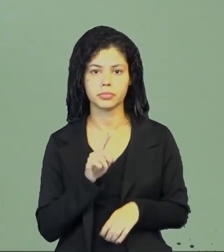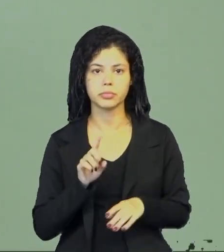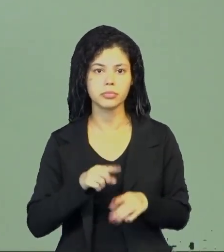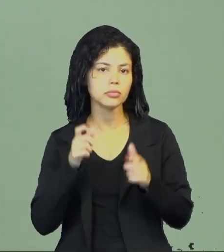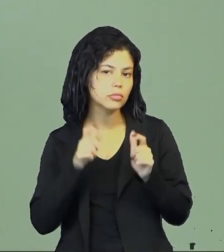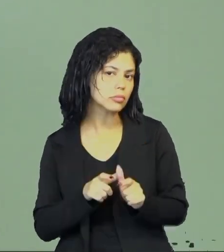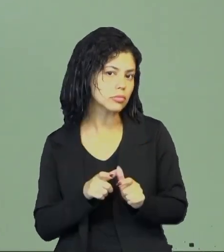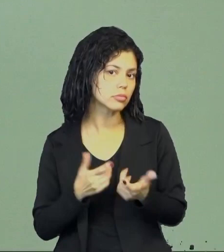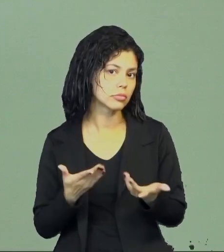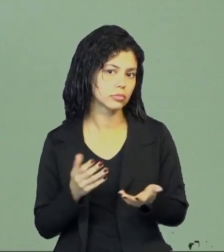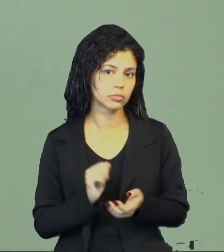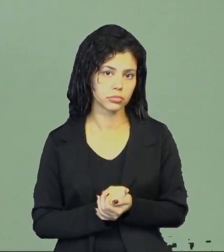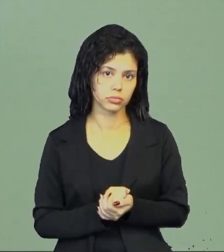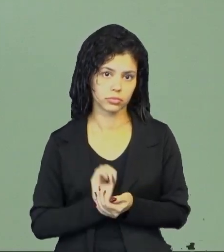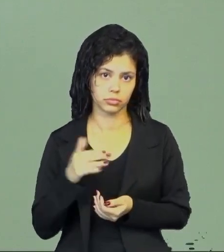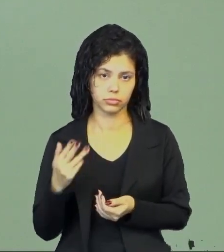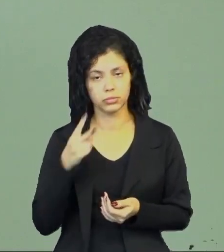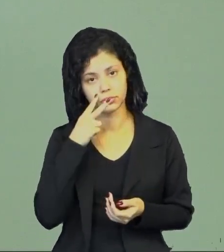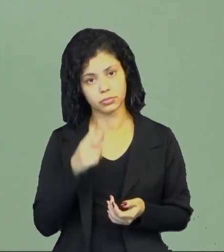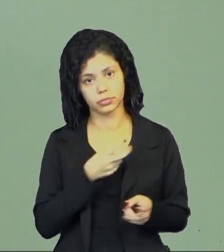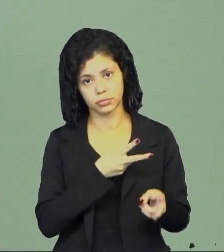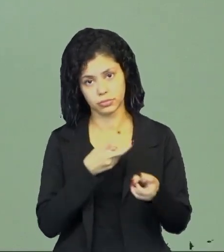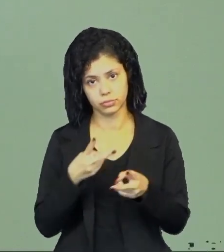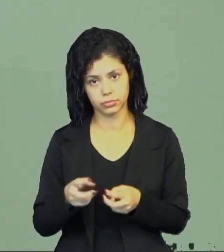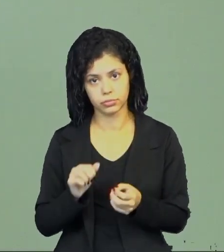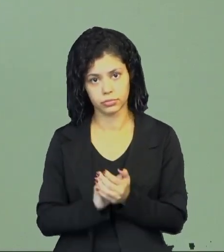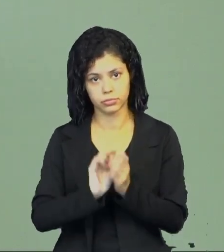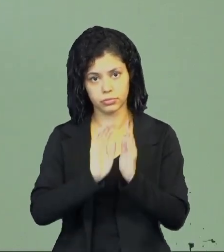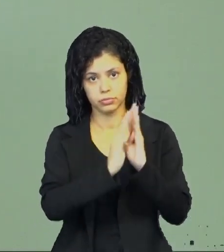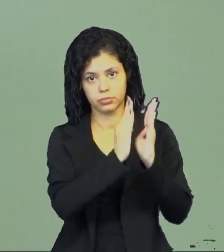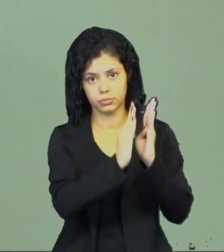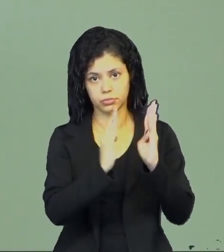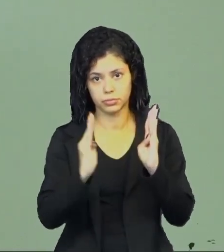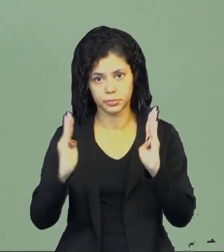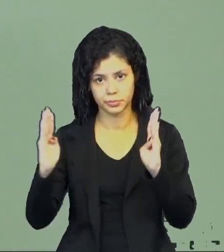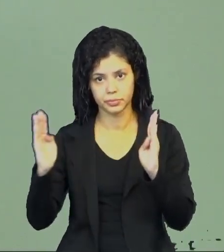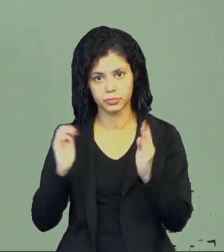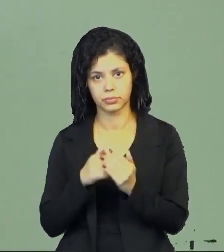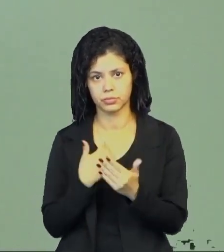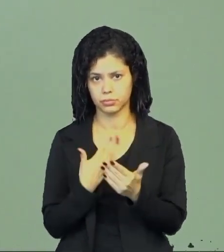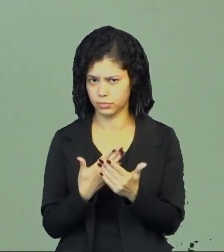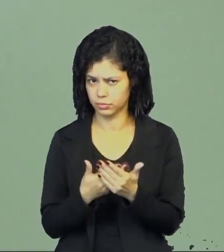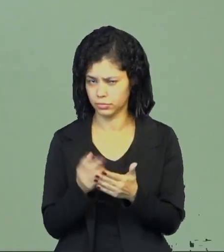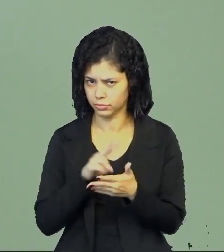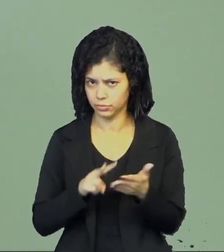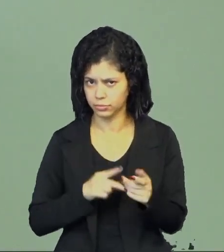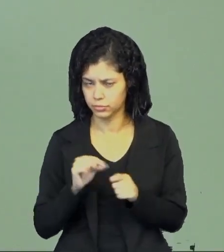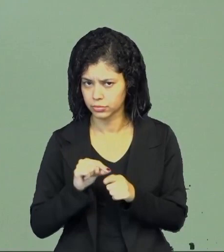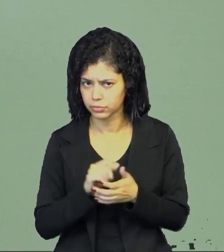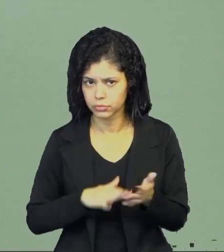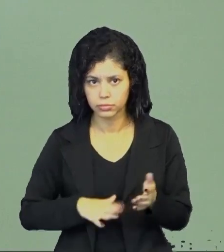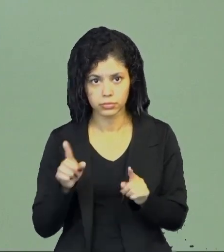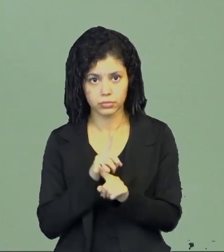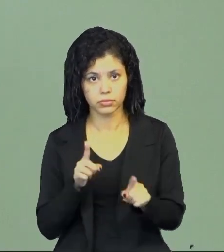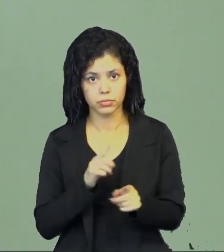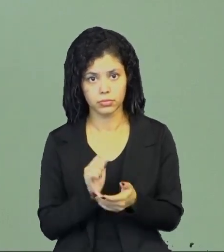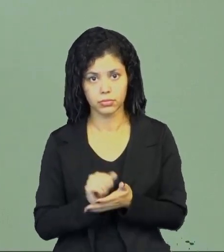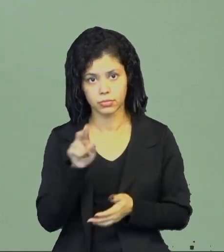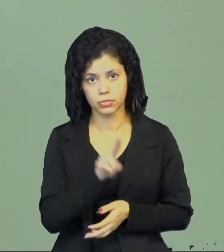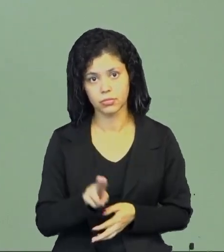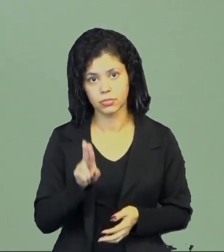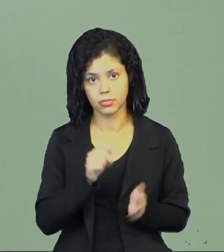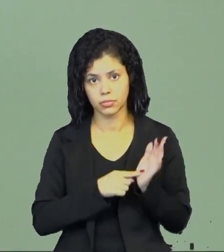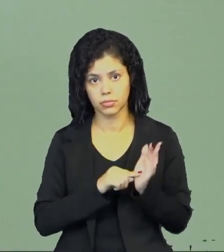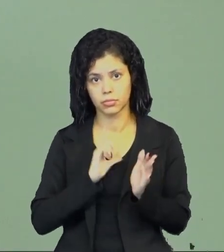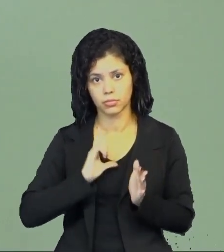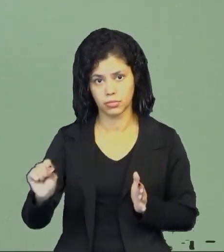E onde está esse menino? Quando vai se verificar, o menino está lá na biblioteca, estudando, lendo, fazendo atividade, não. Ele está usando lá como